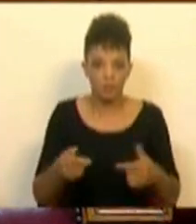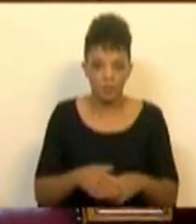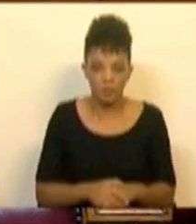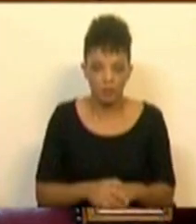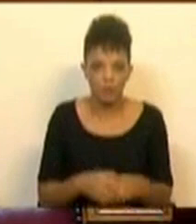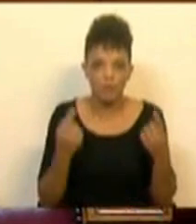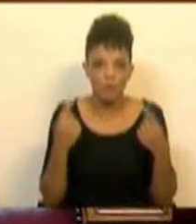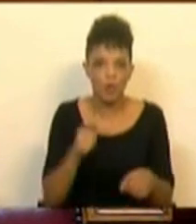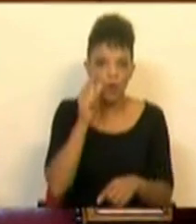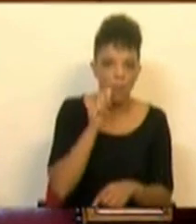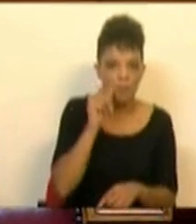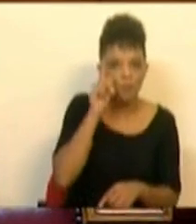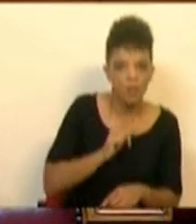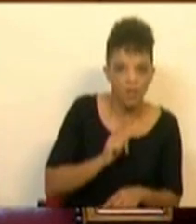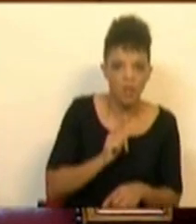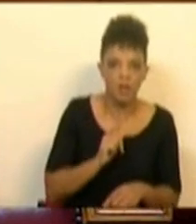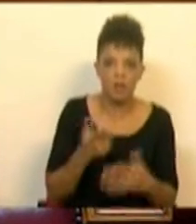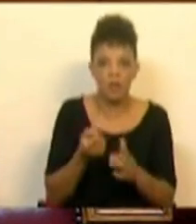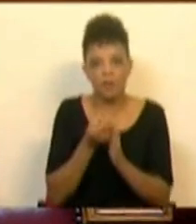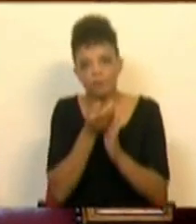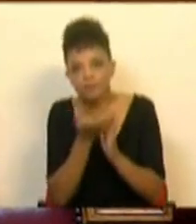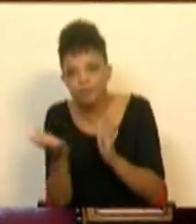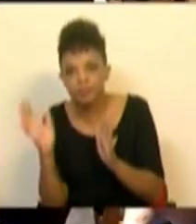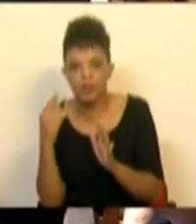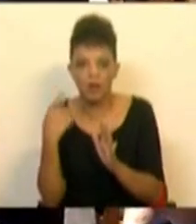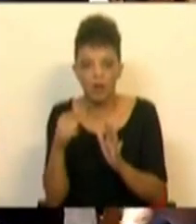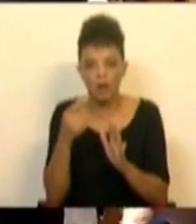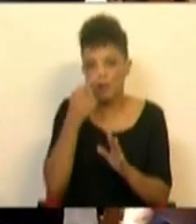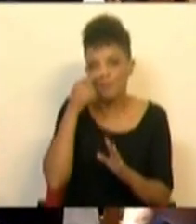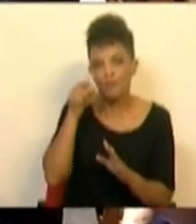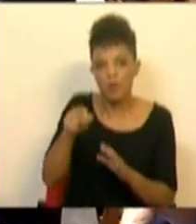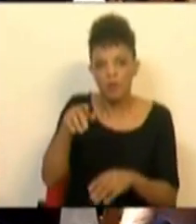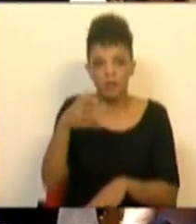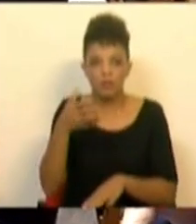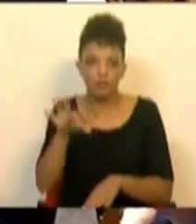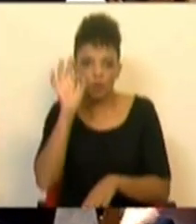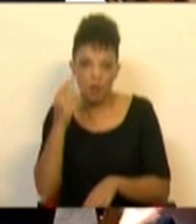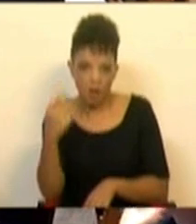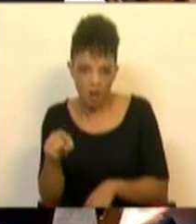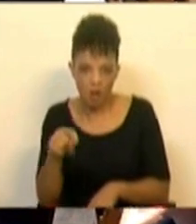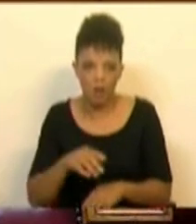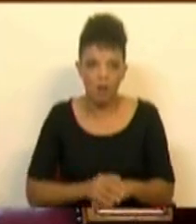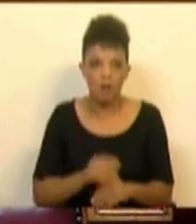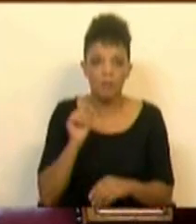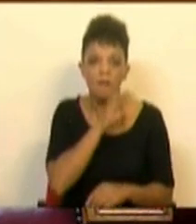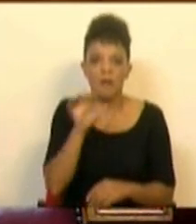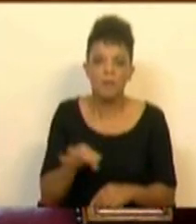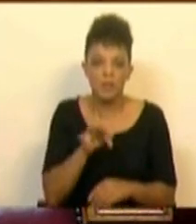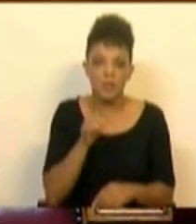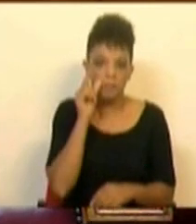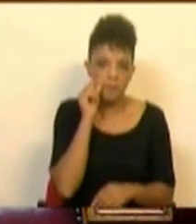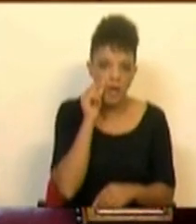é muito para além do que um homem e uma mulher, há a diversidade de orientação sexual, há a possibilidade de famílias